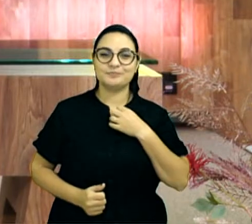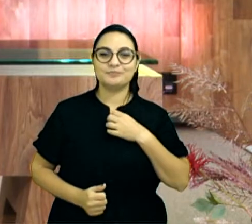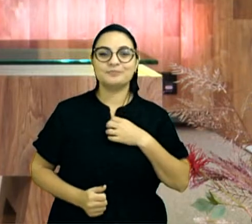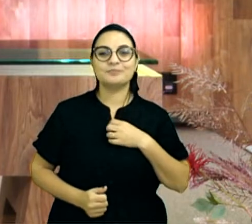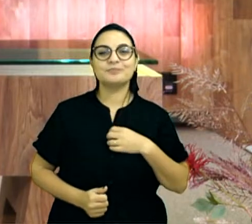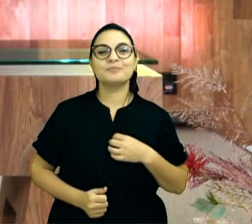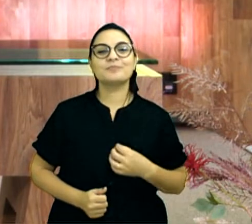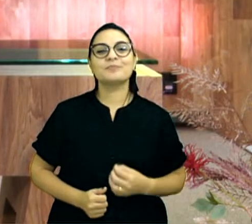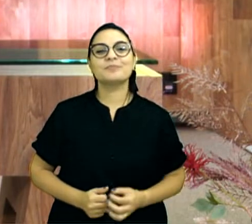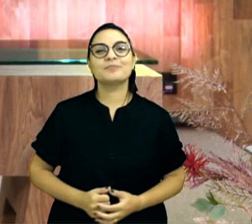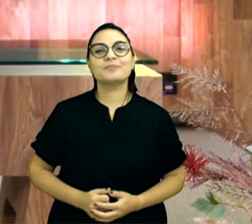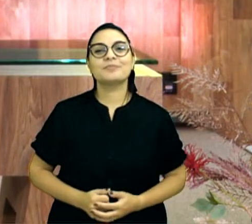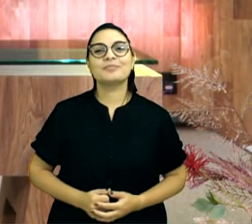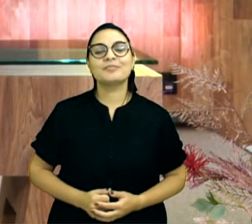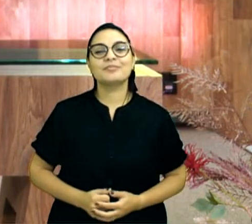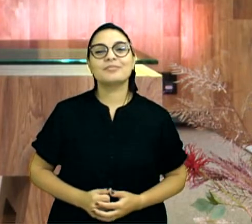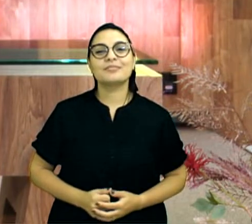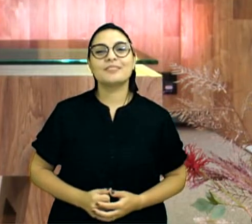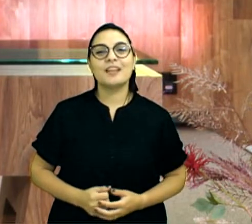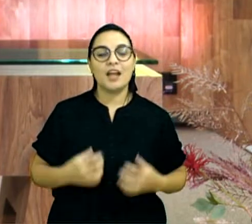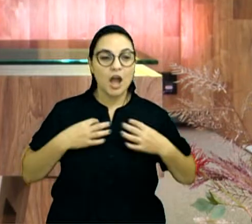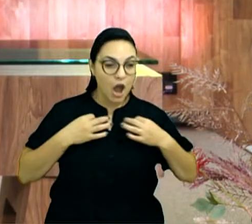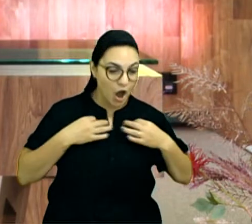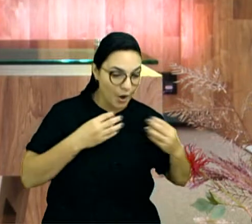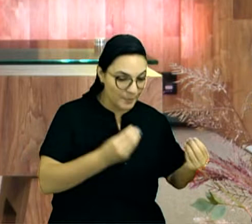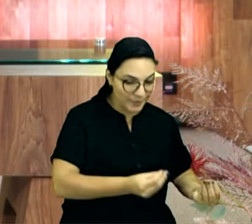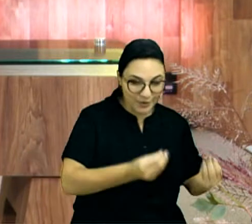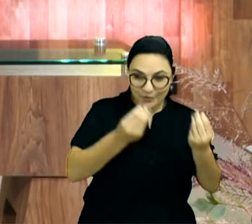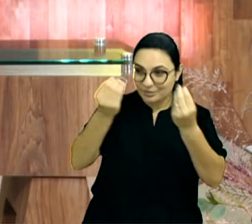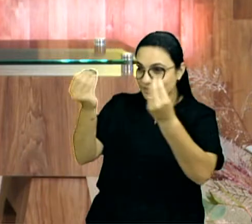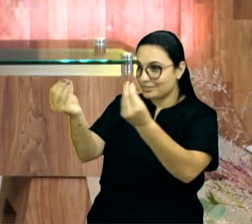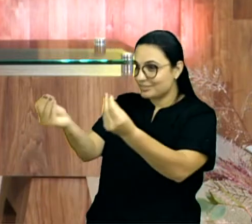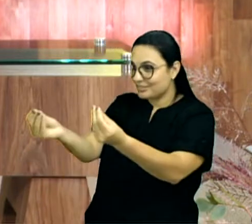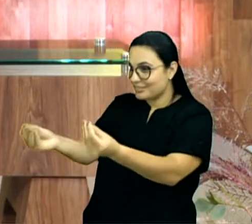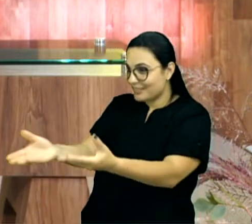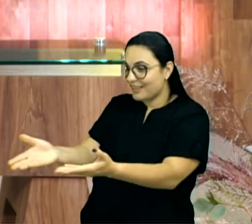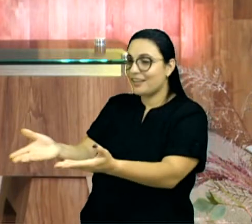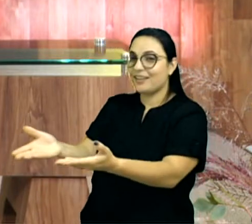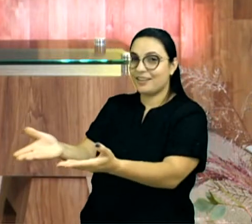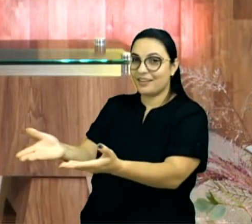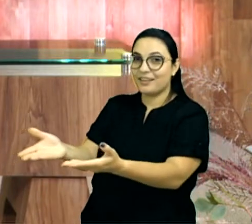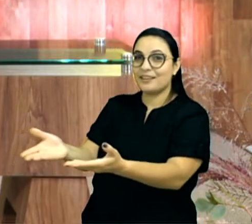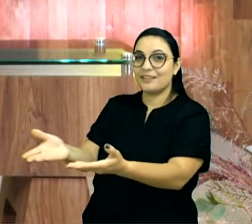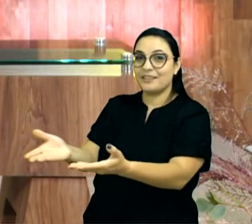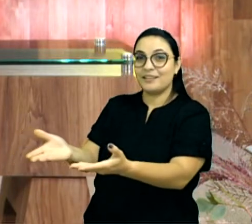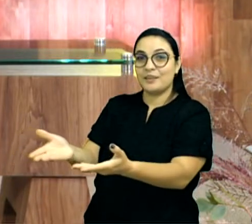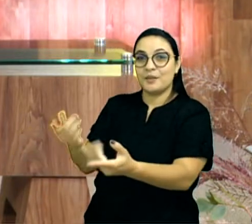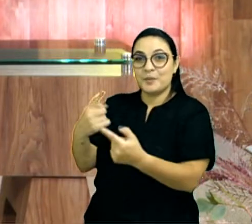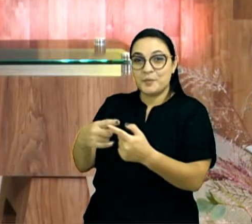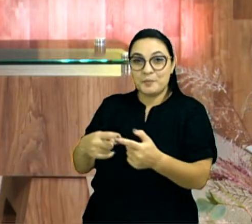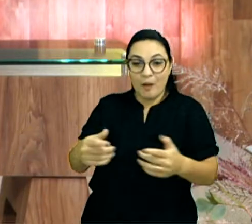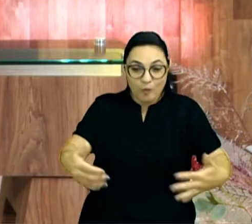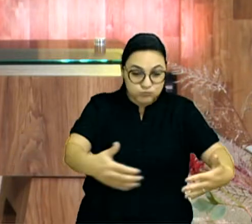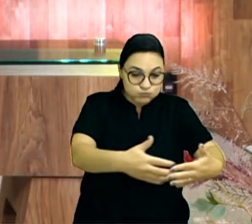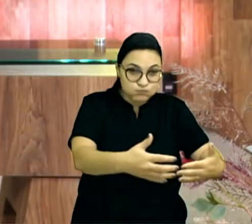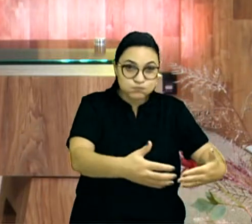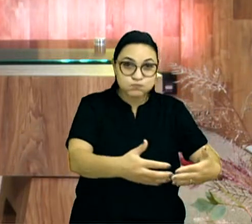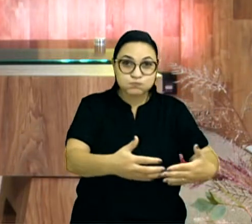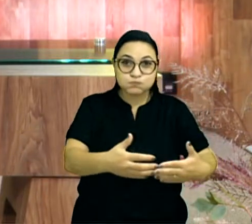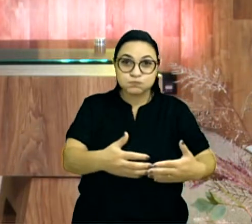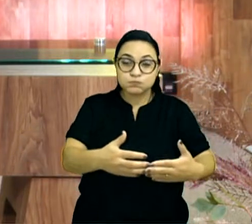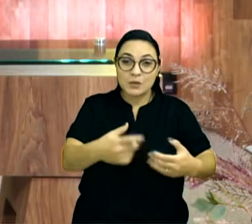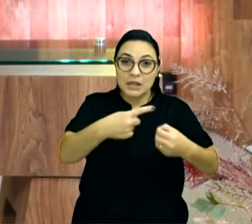E aí eu dei a roupa no outro dia, quando a gente está saindo para ir para o congresso, porque a gente estava em uma cidade longe,